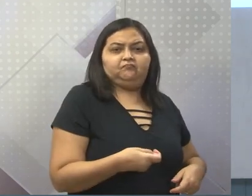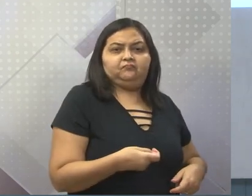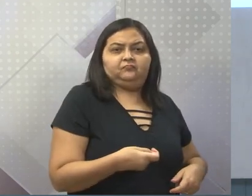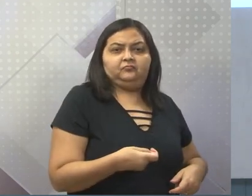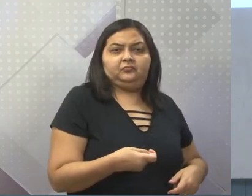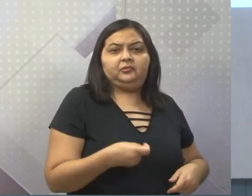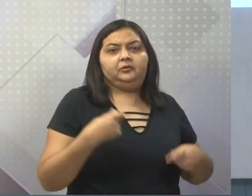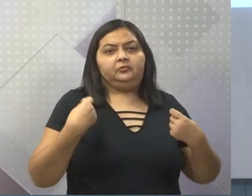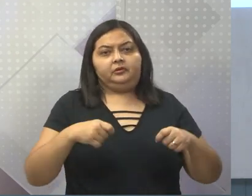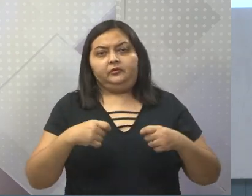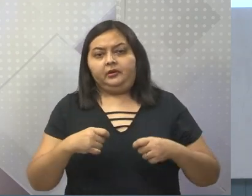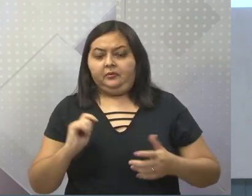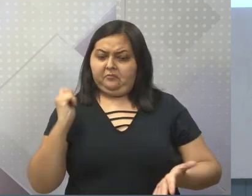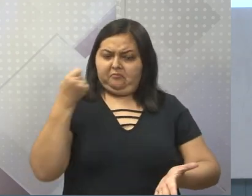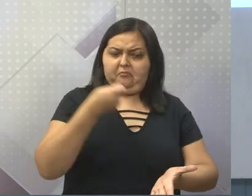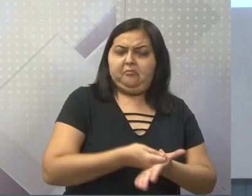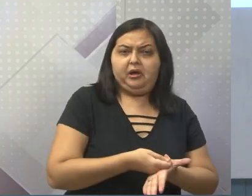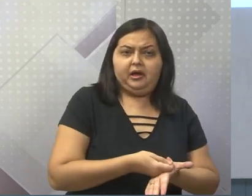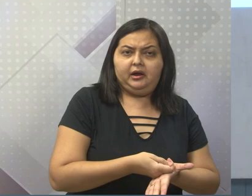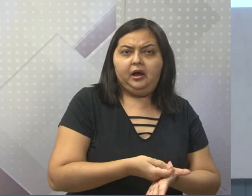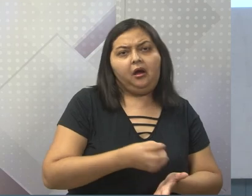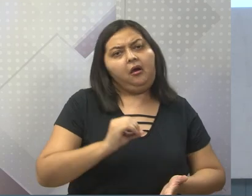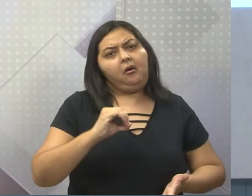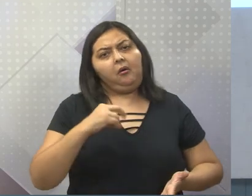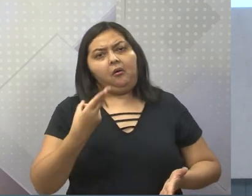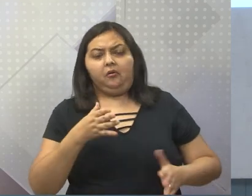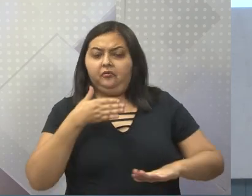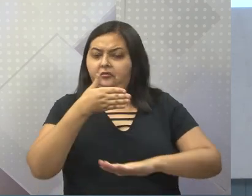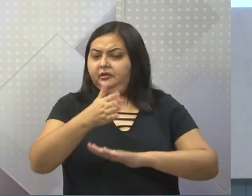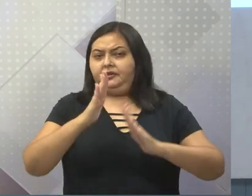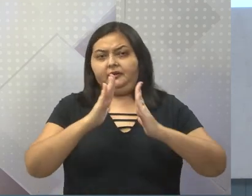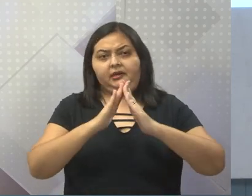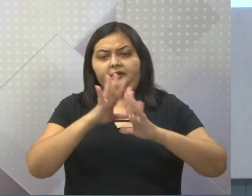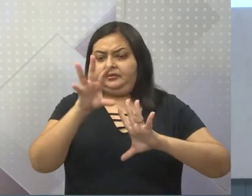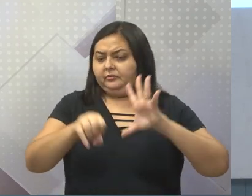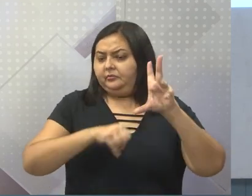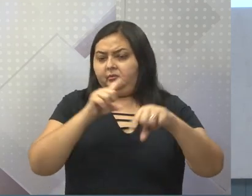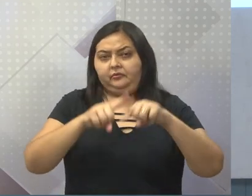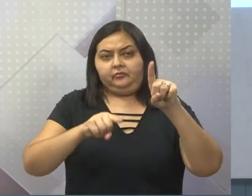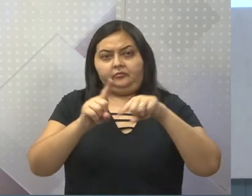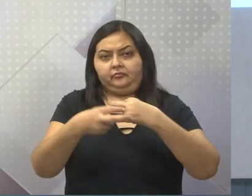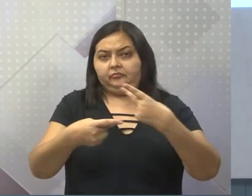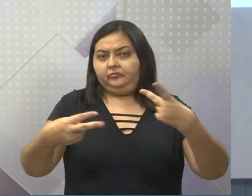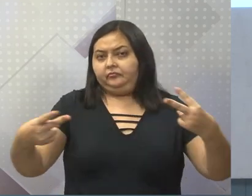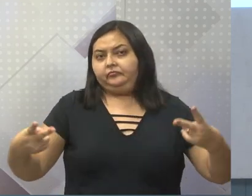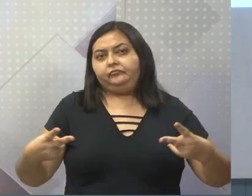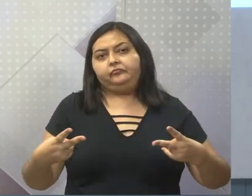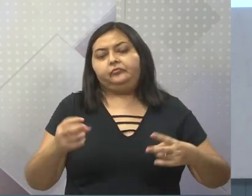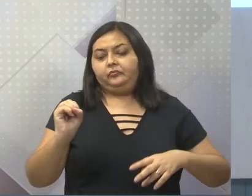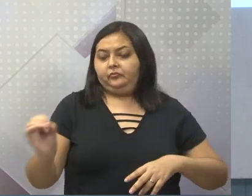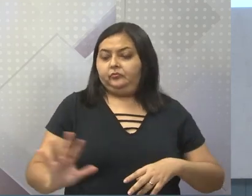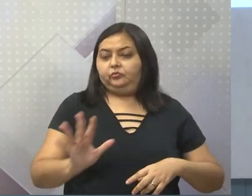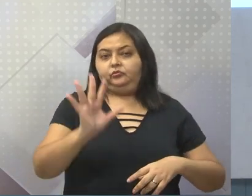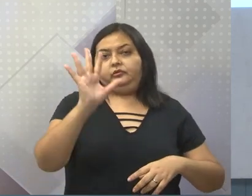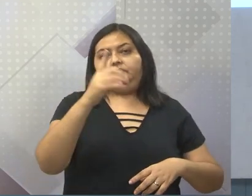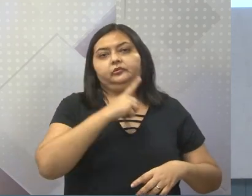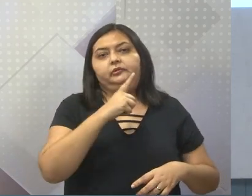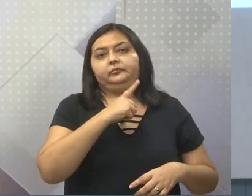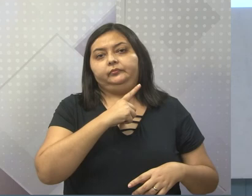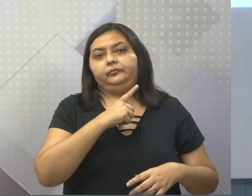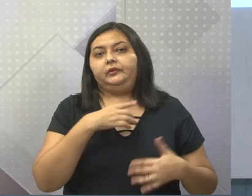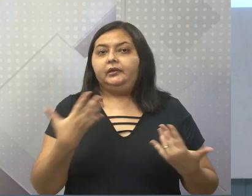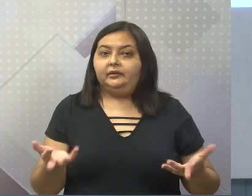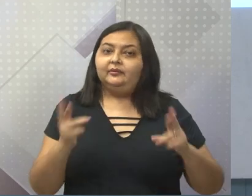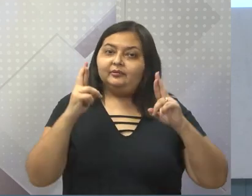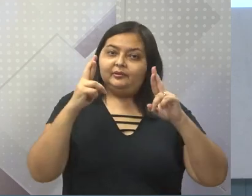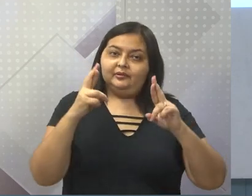naquele momento. Ou pagava ou você, a gente chegava lá na sua casa e pegava o que era, o que valia e levava. Então, espero